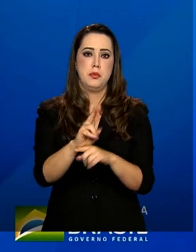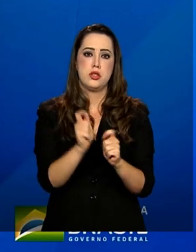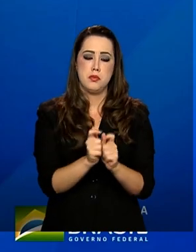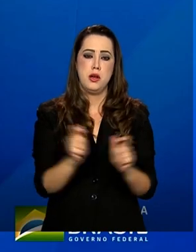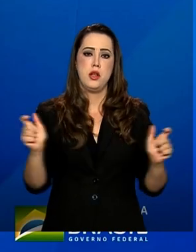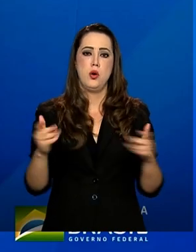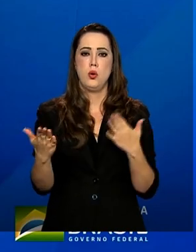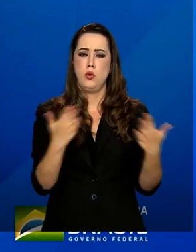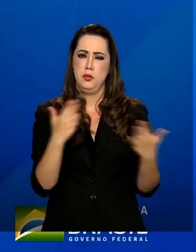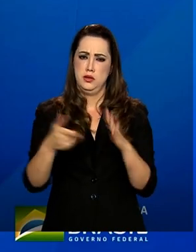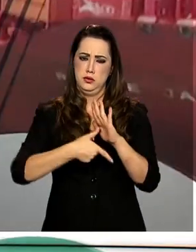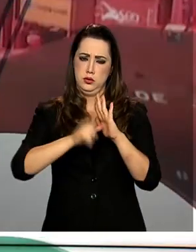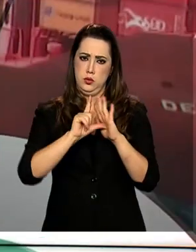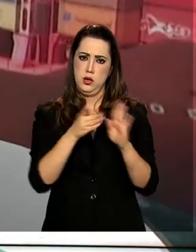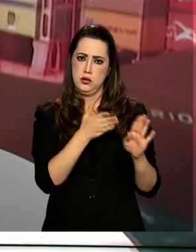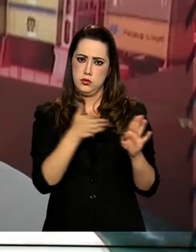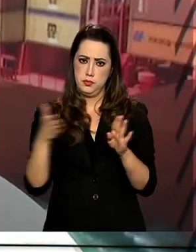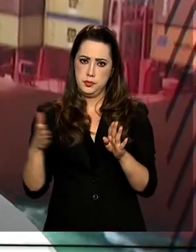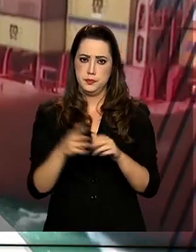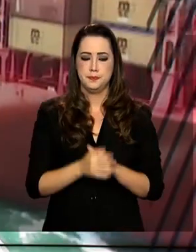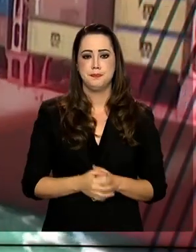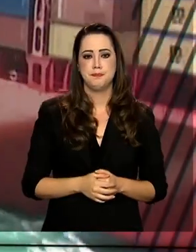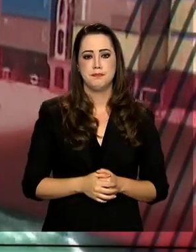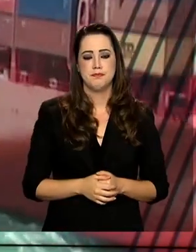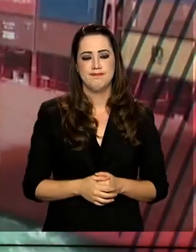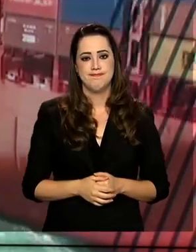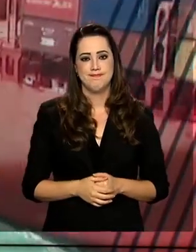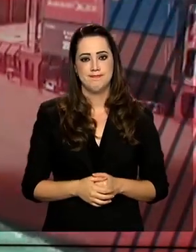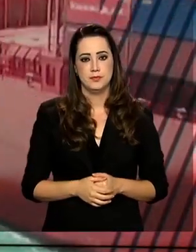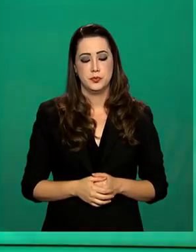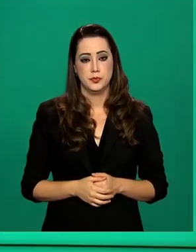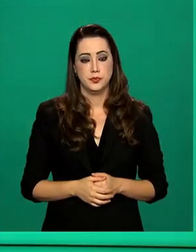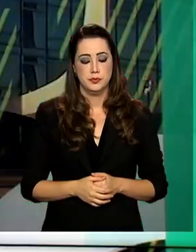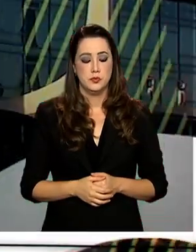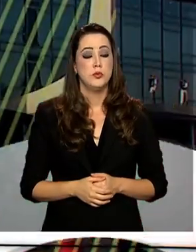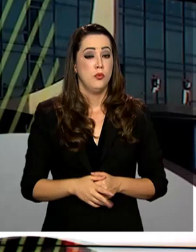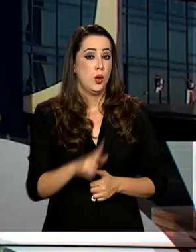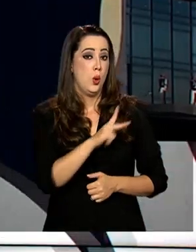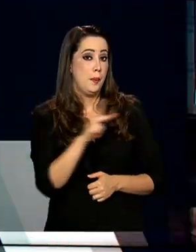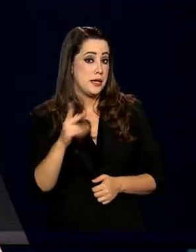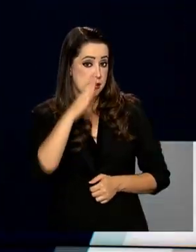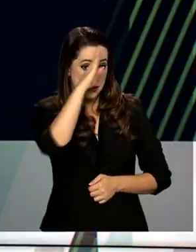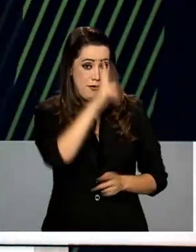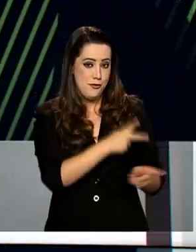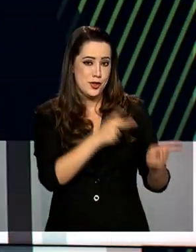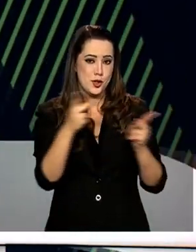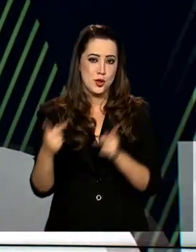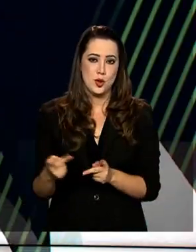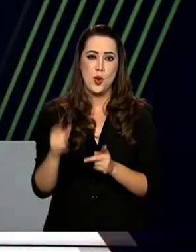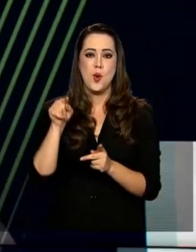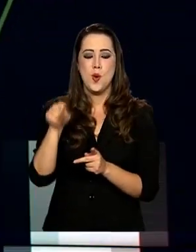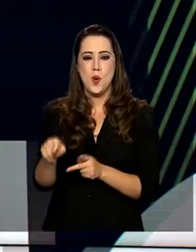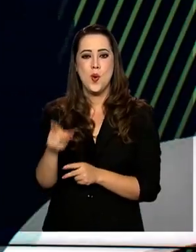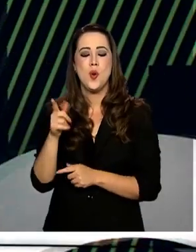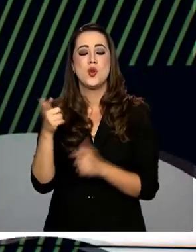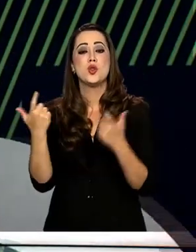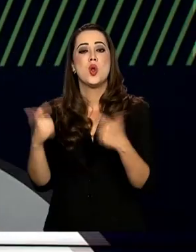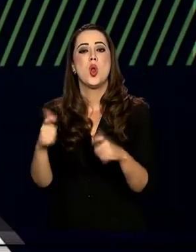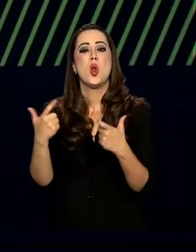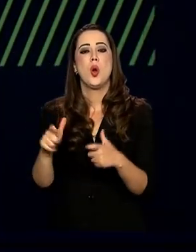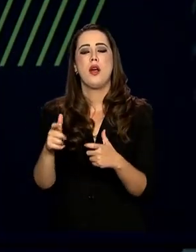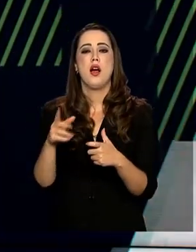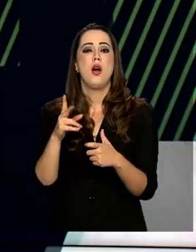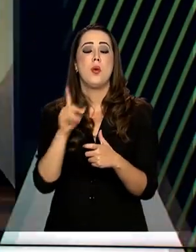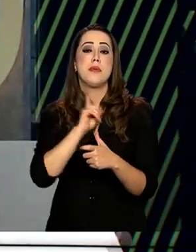do que antes da pandemia. O presidente Jair Bolsonaro visitou hoje a cidade de Ipatinga, localizada no